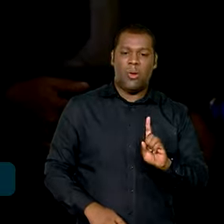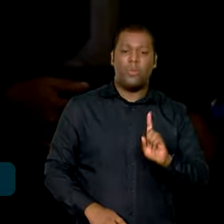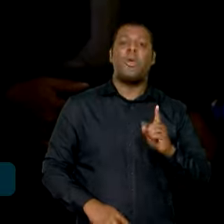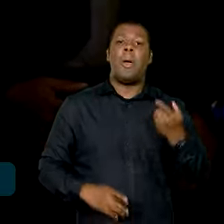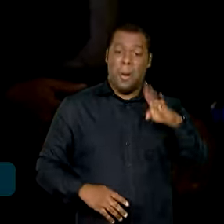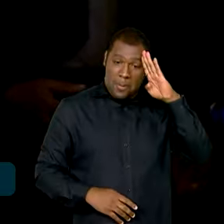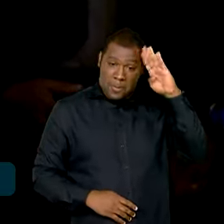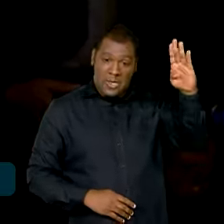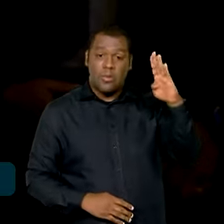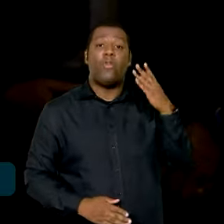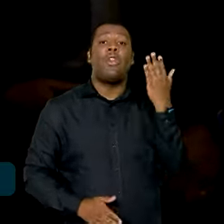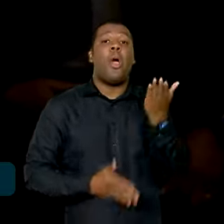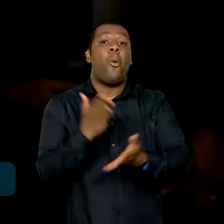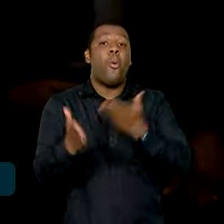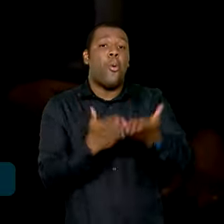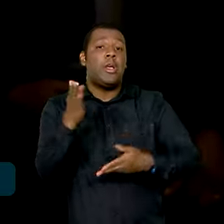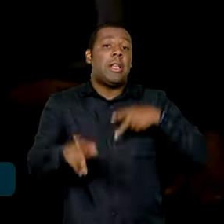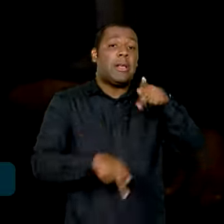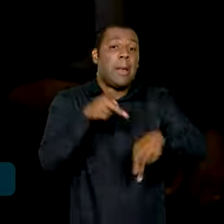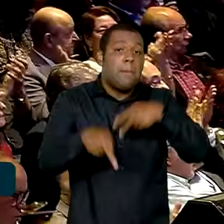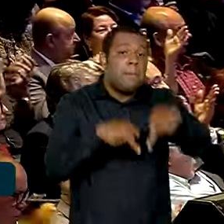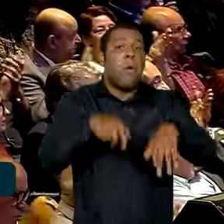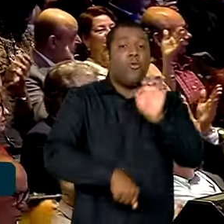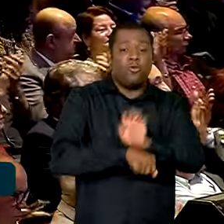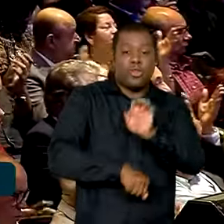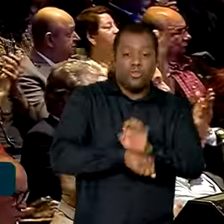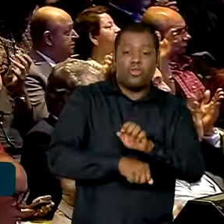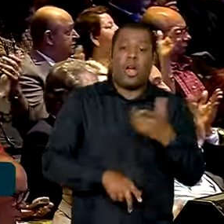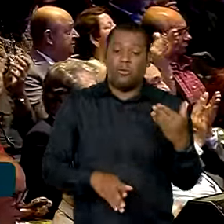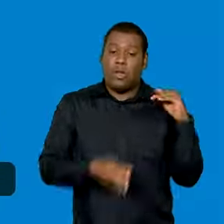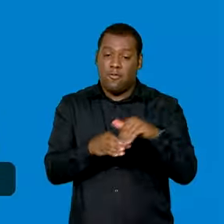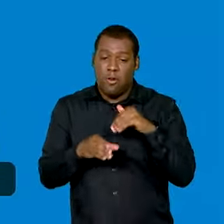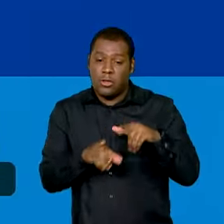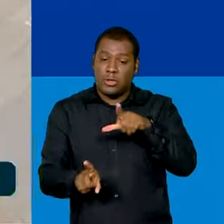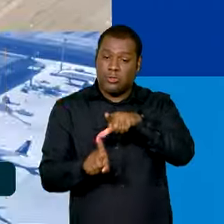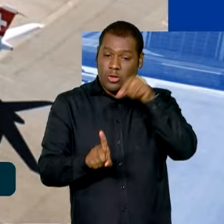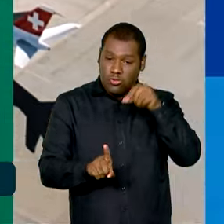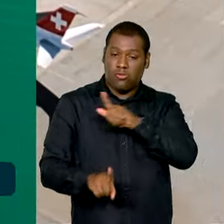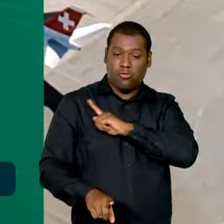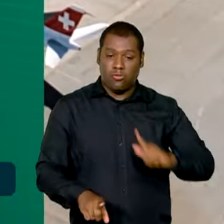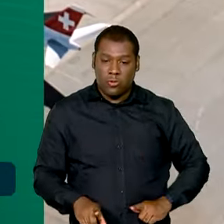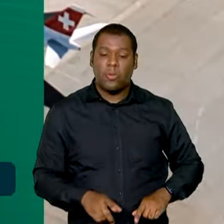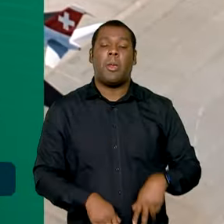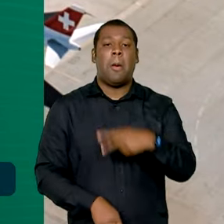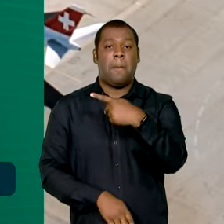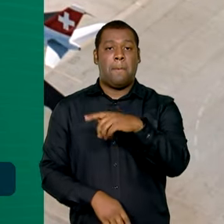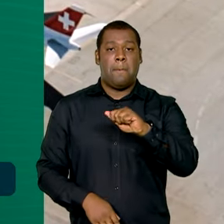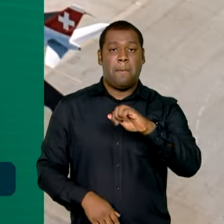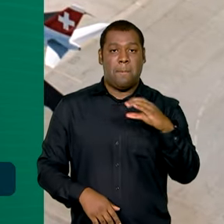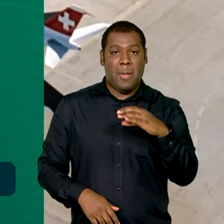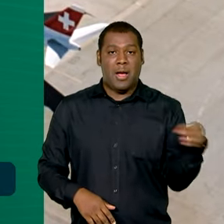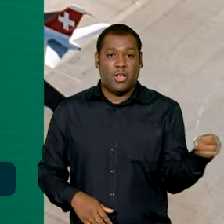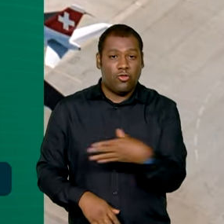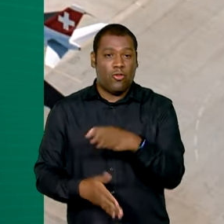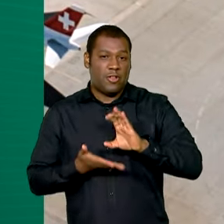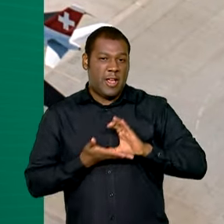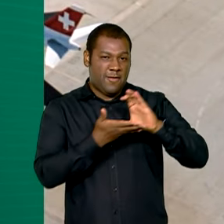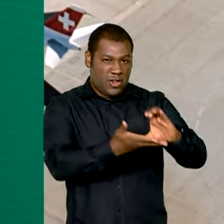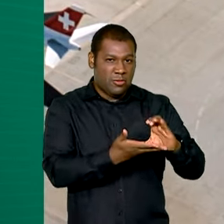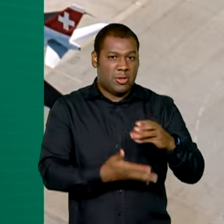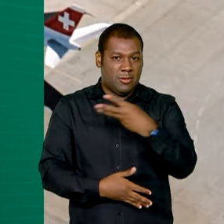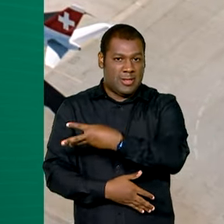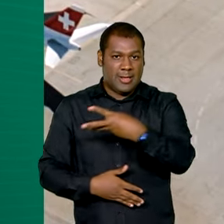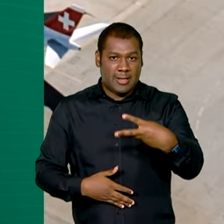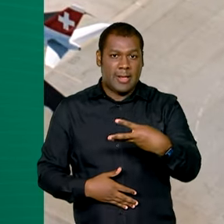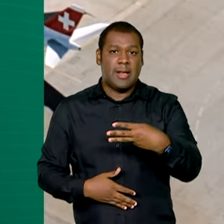com o povo do Estado que elegeu o seu governador. O novo PAC vai investir 33 bilhões de reais